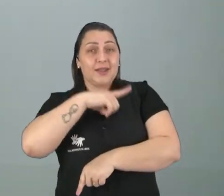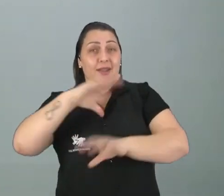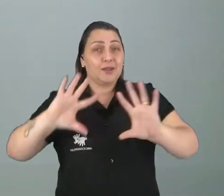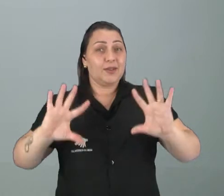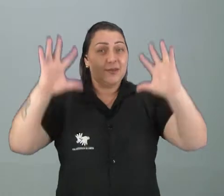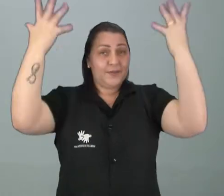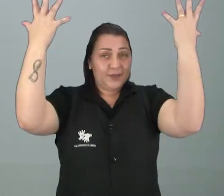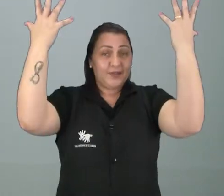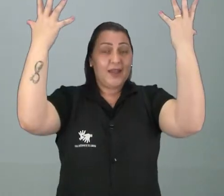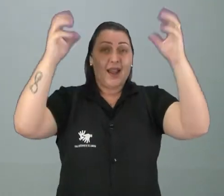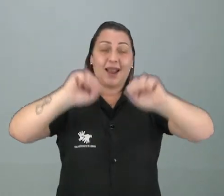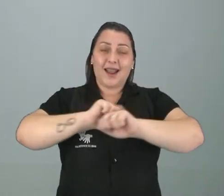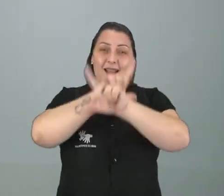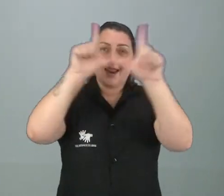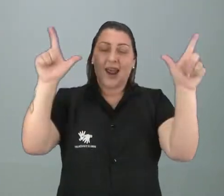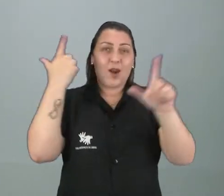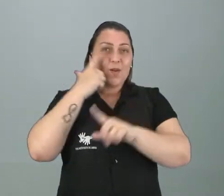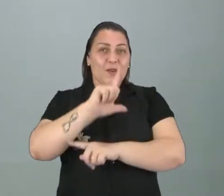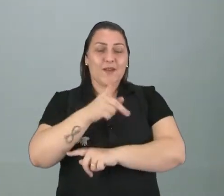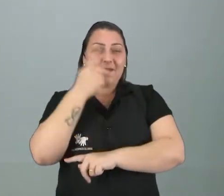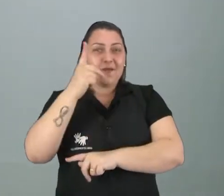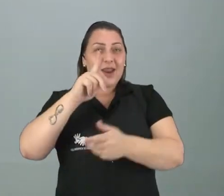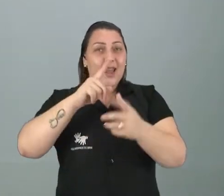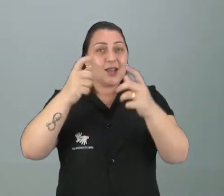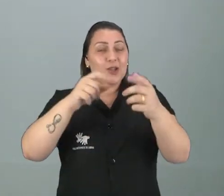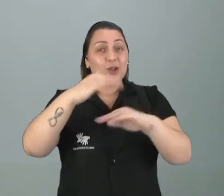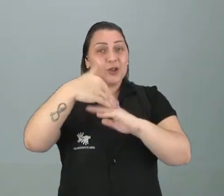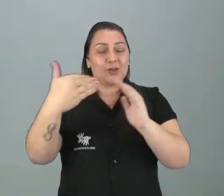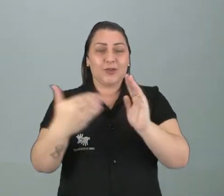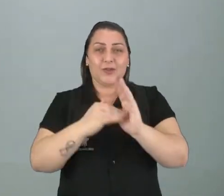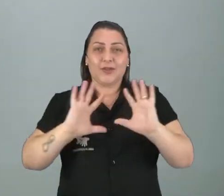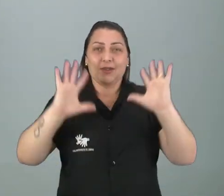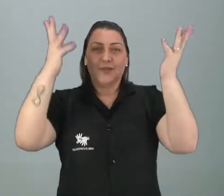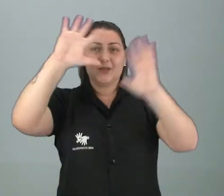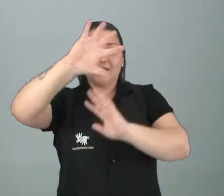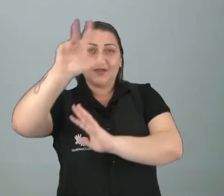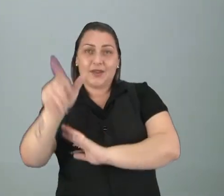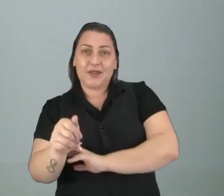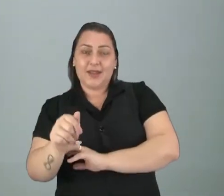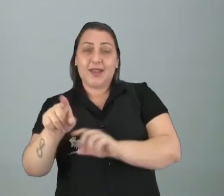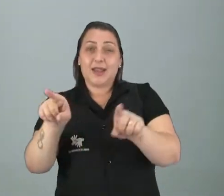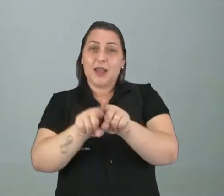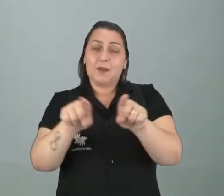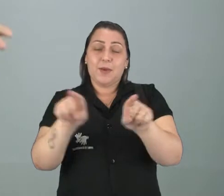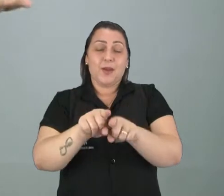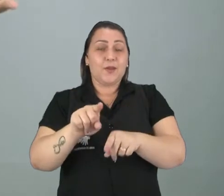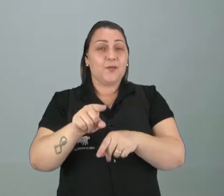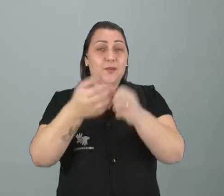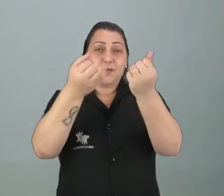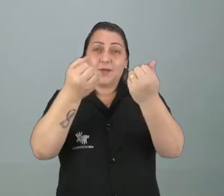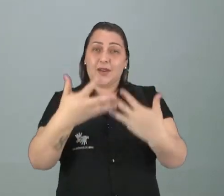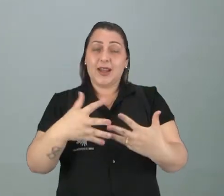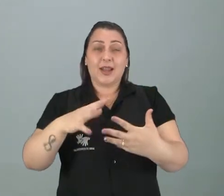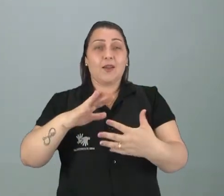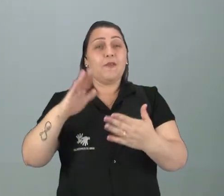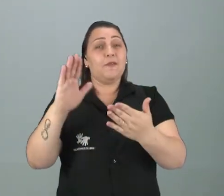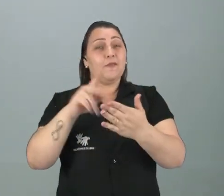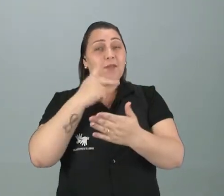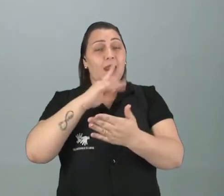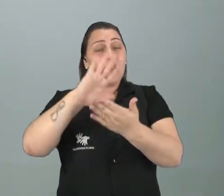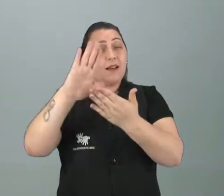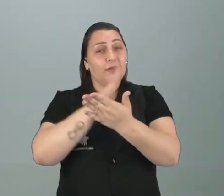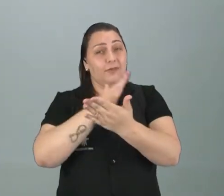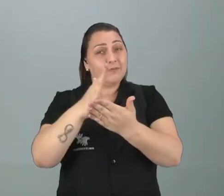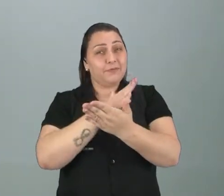festas, né? Claro que eu não consegui falar de todas as festas africanas, né? E também nem vou falar também de todas as festas, vou falar de algumas